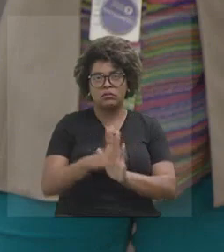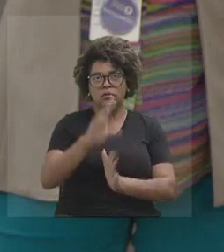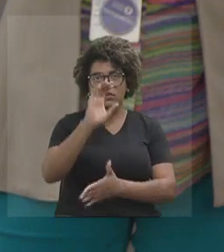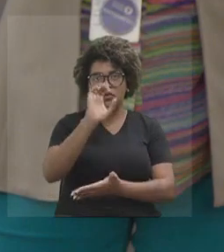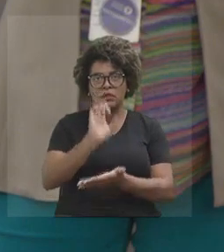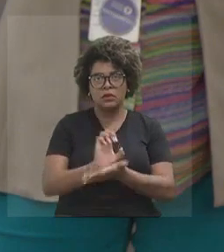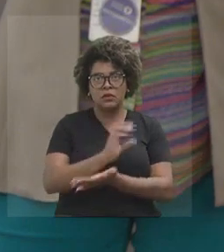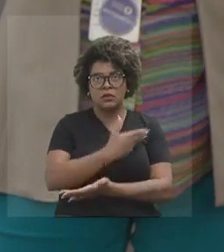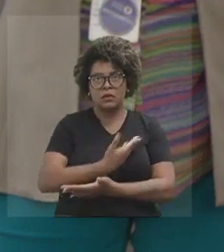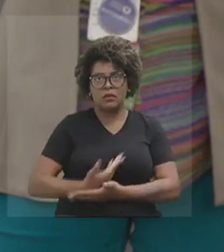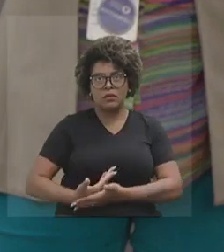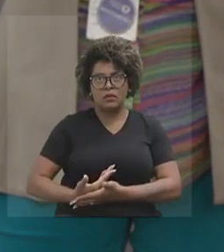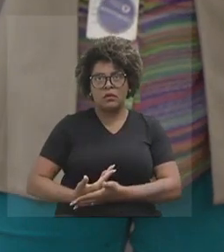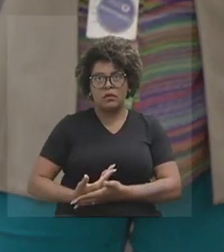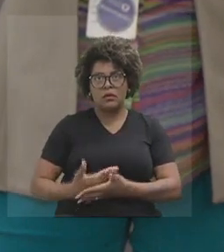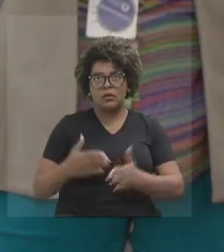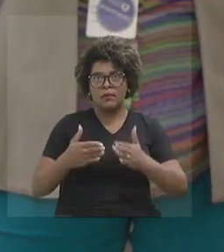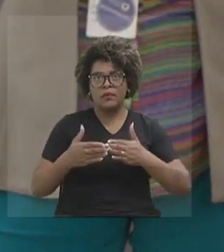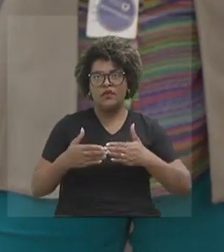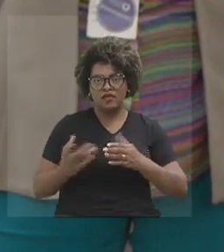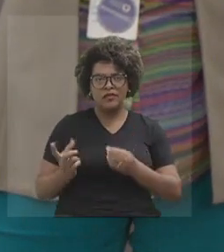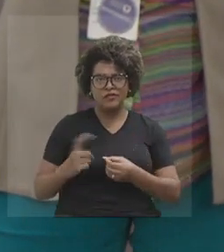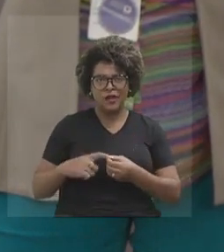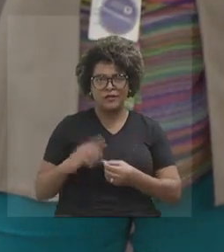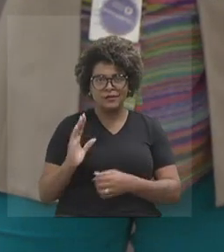Você pode voltar? Isso. Obrigado.